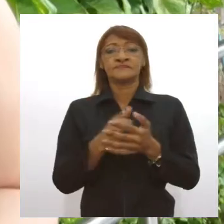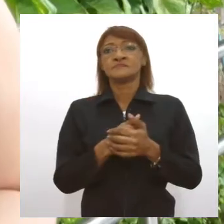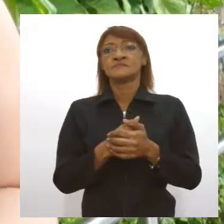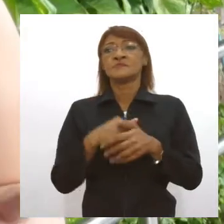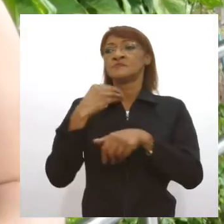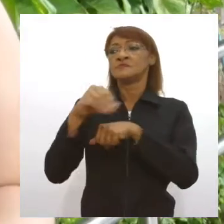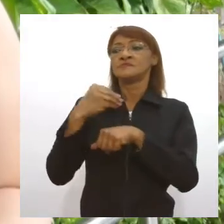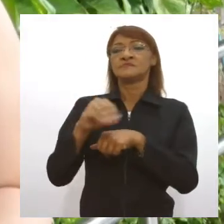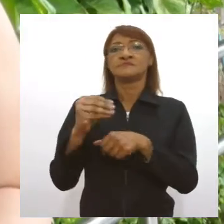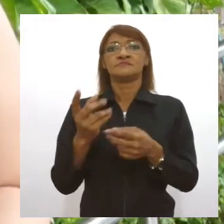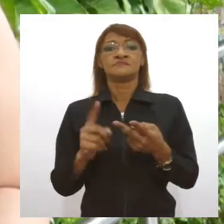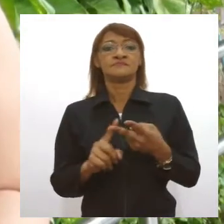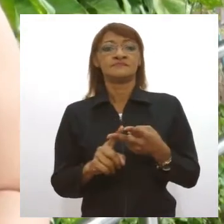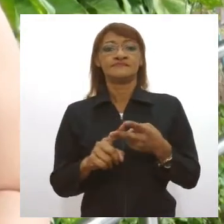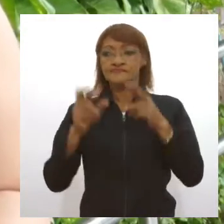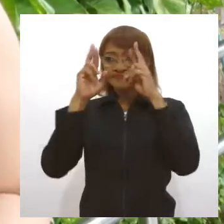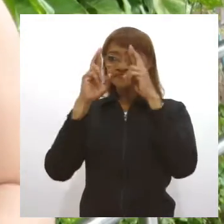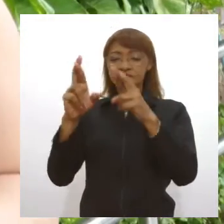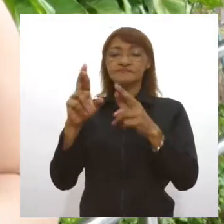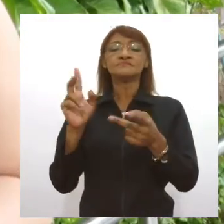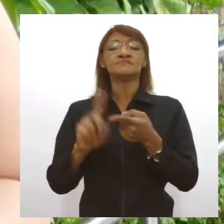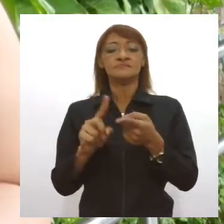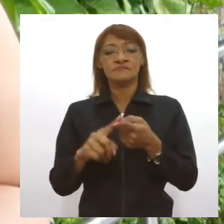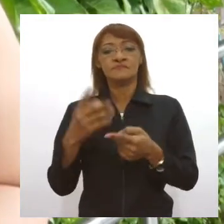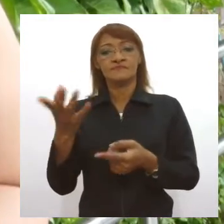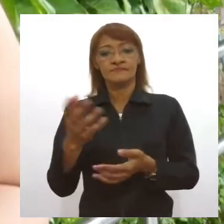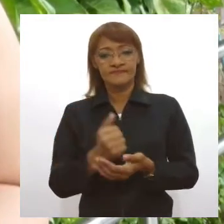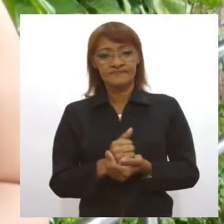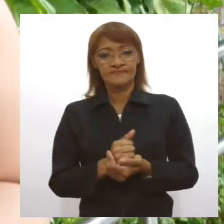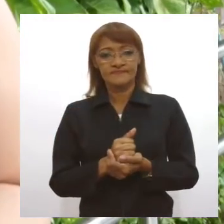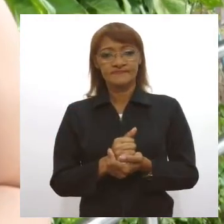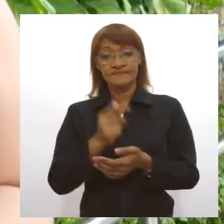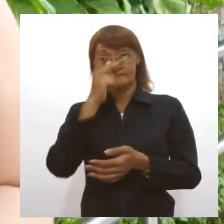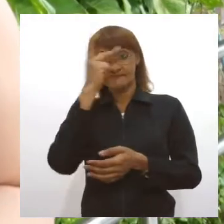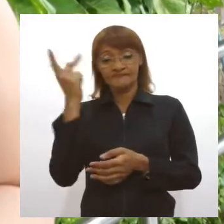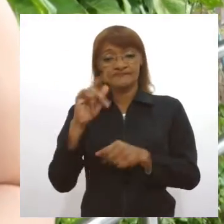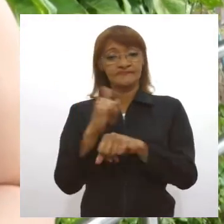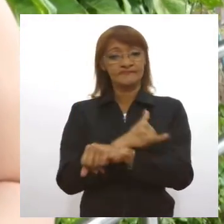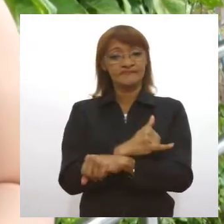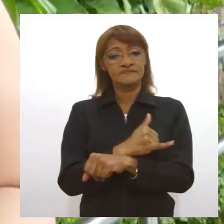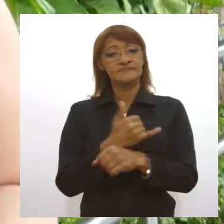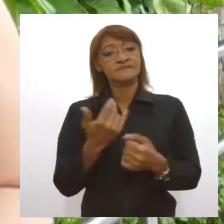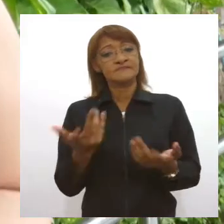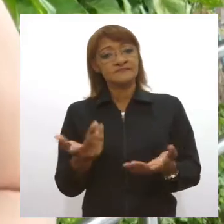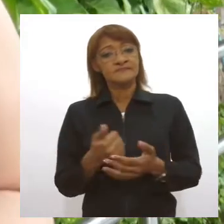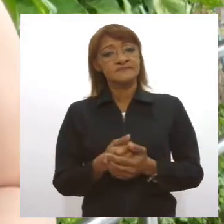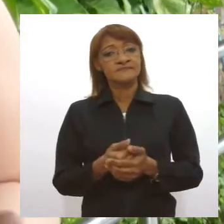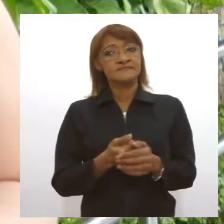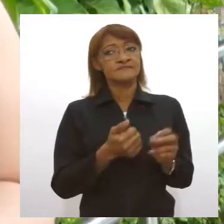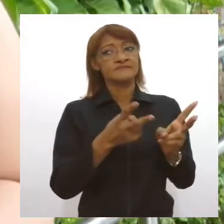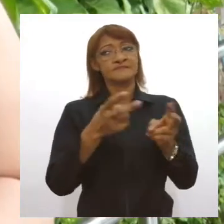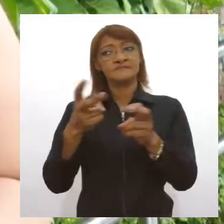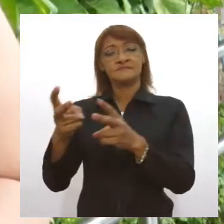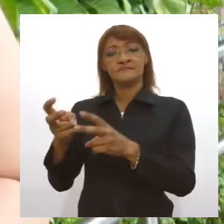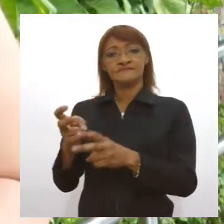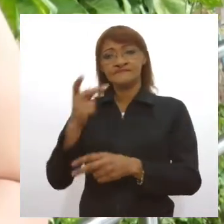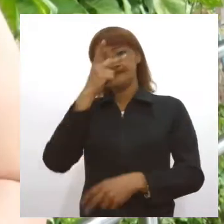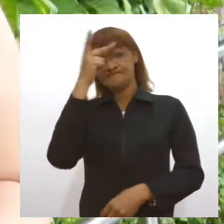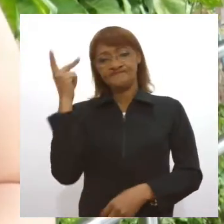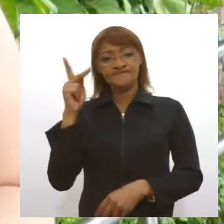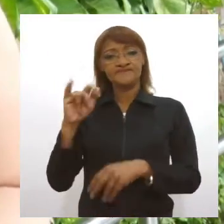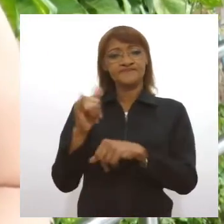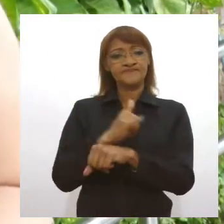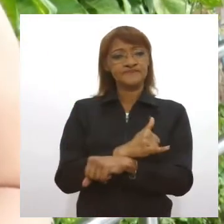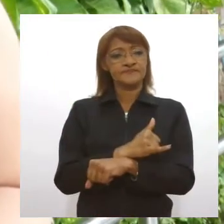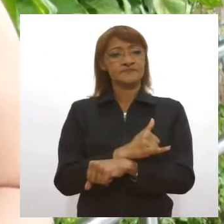E muitas vezes falta respeito para a pessoa que está acima do peso. E eu vi várias pessoas que eram gordas e